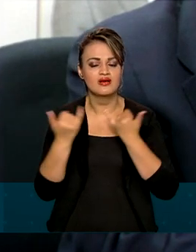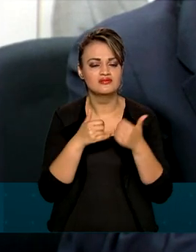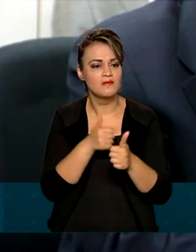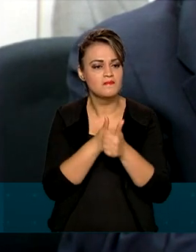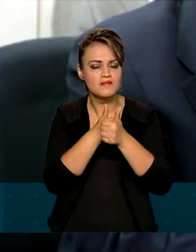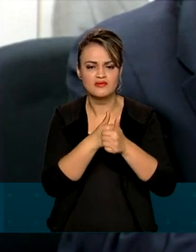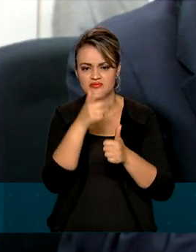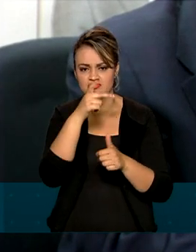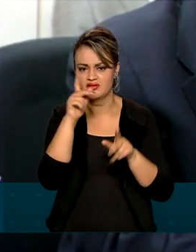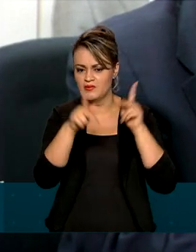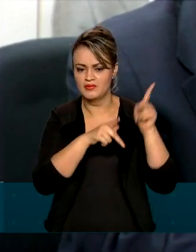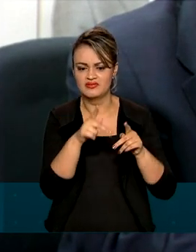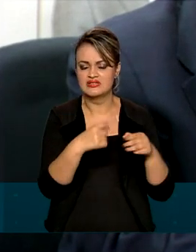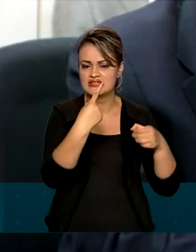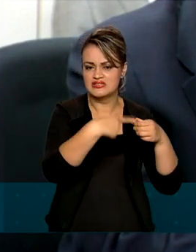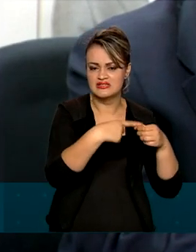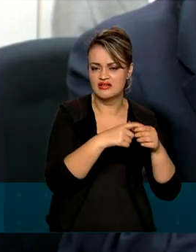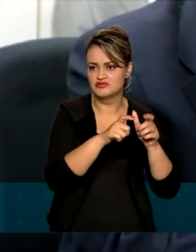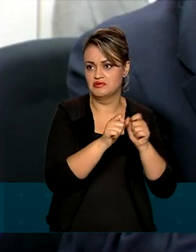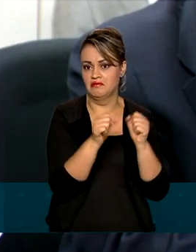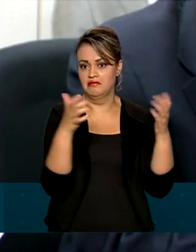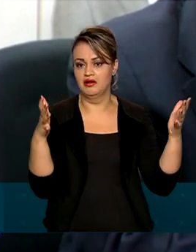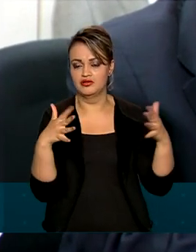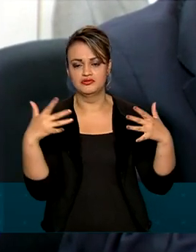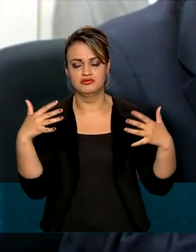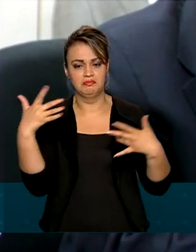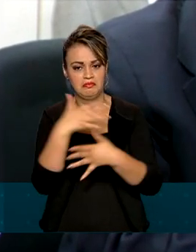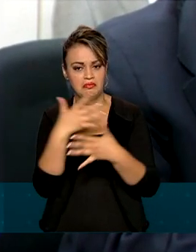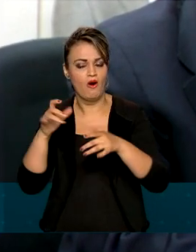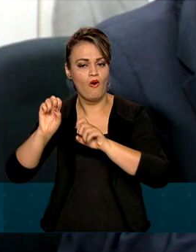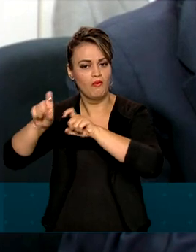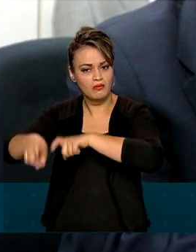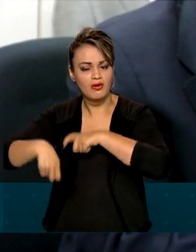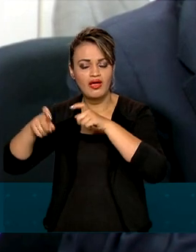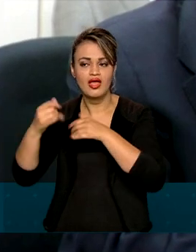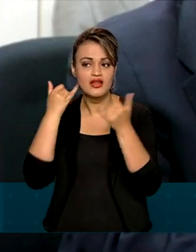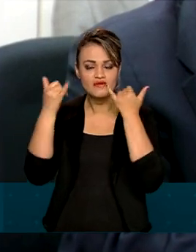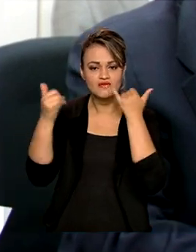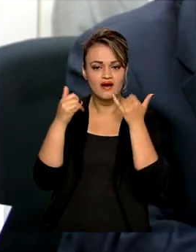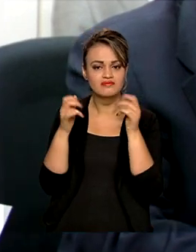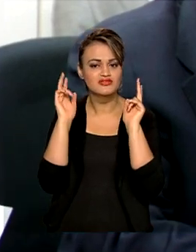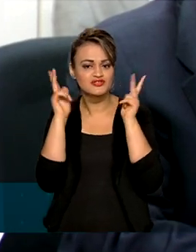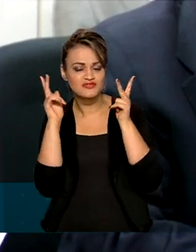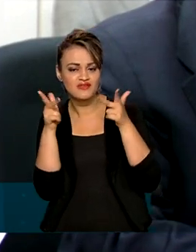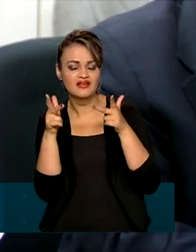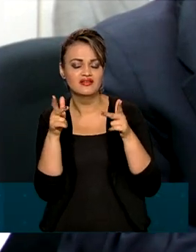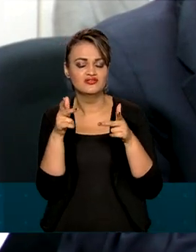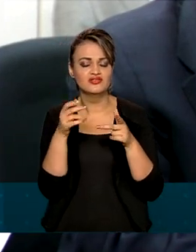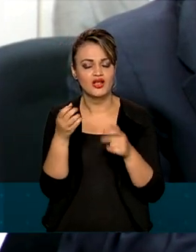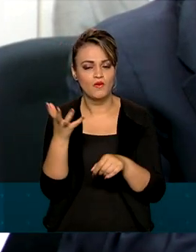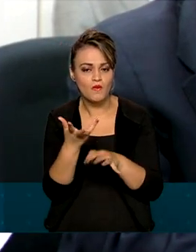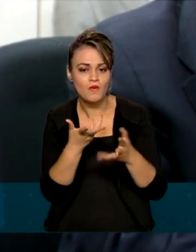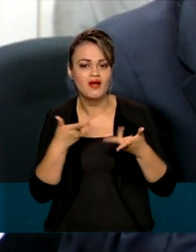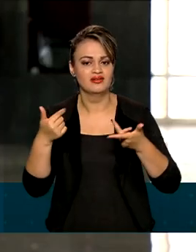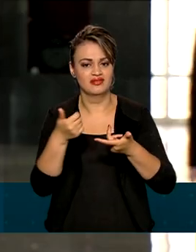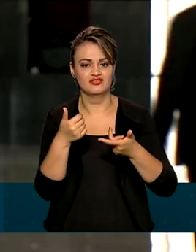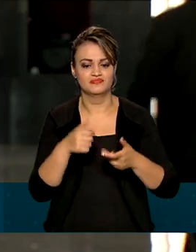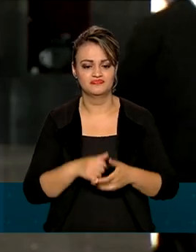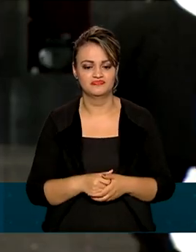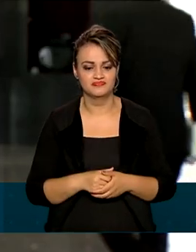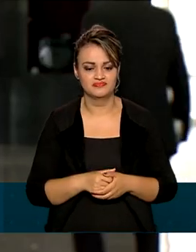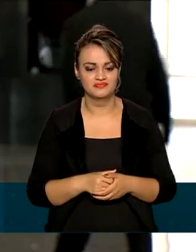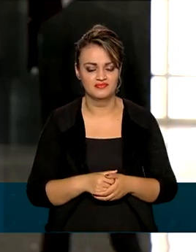população. Seja nas grandes ou pequenas cidades do país, ele informa, entretém e presta serviço com qualidade e responsabilidade social.